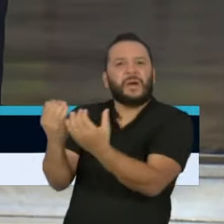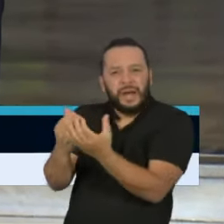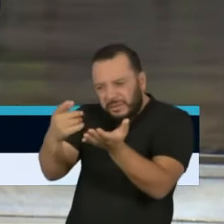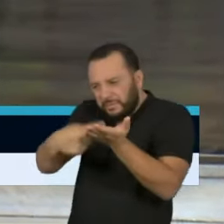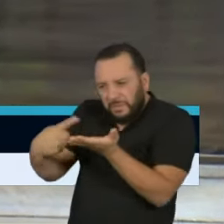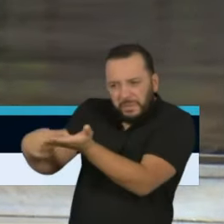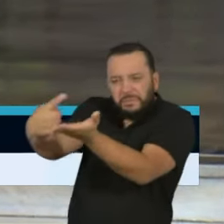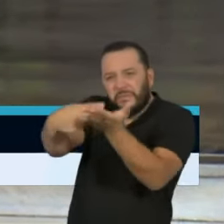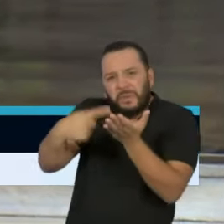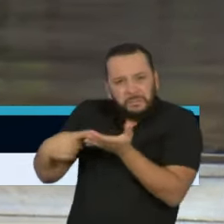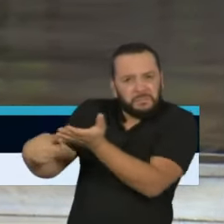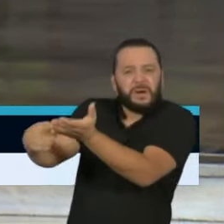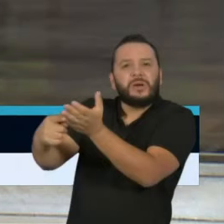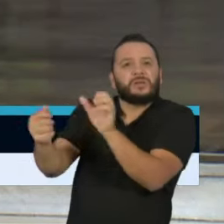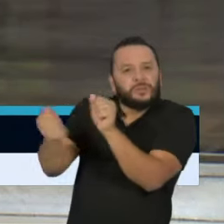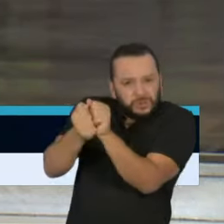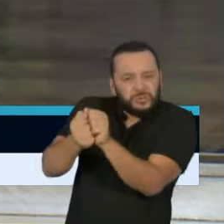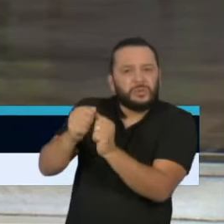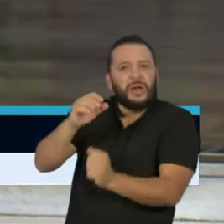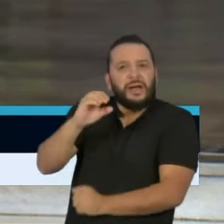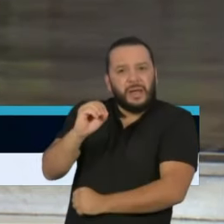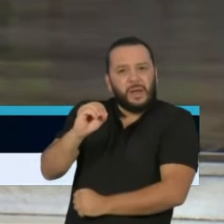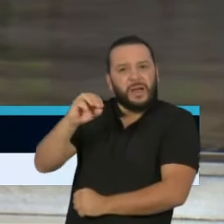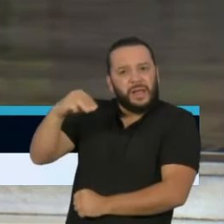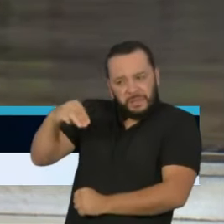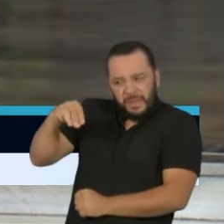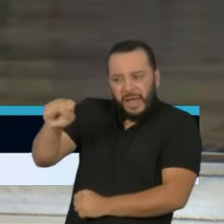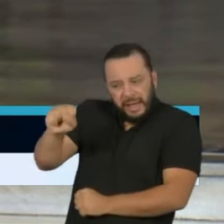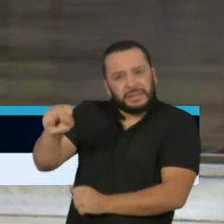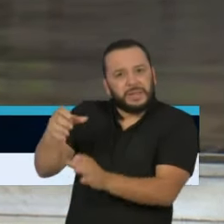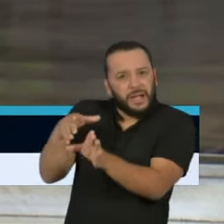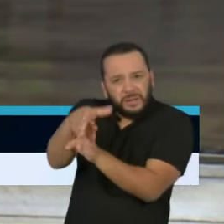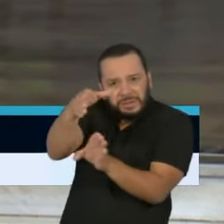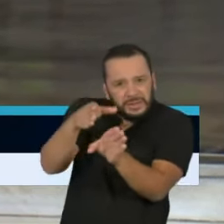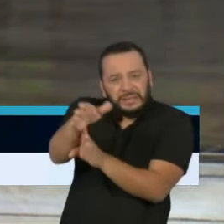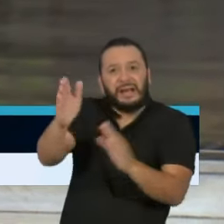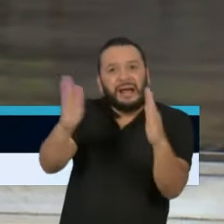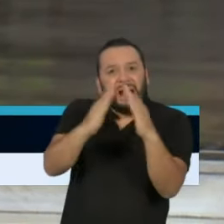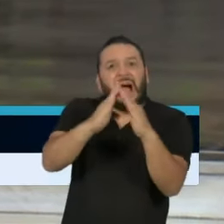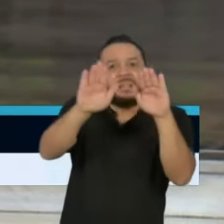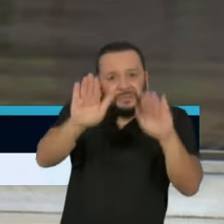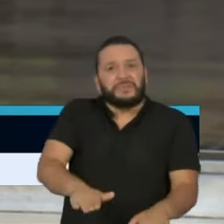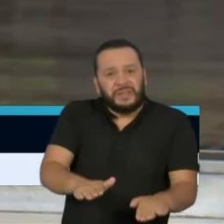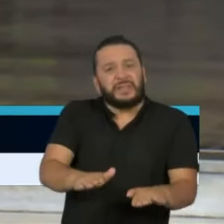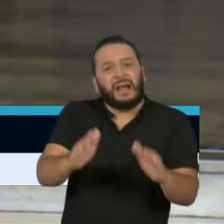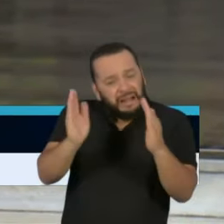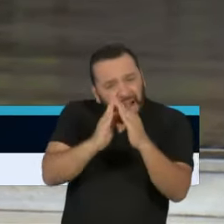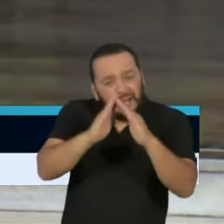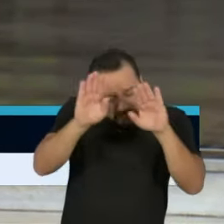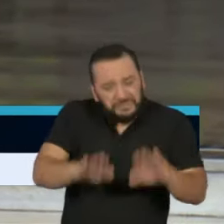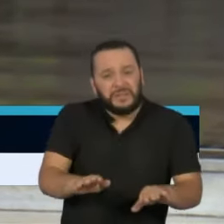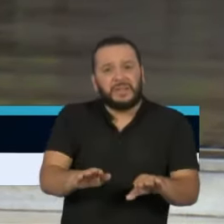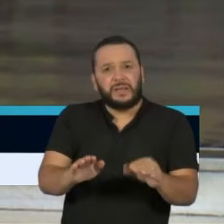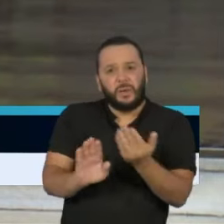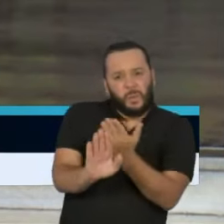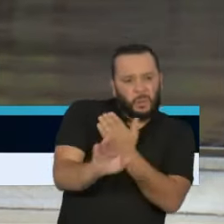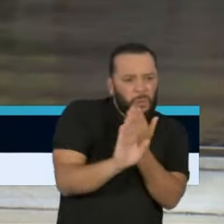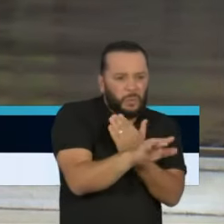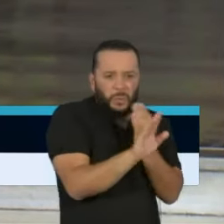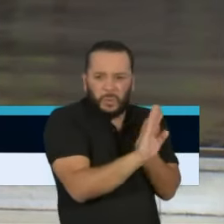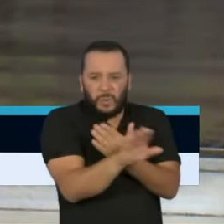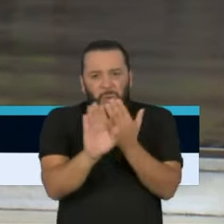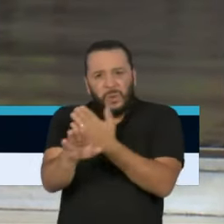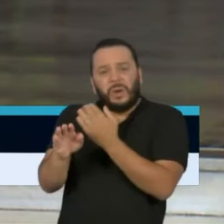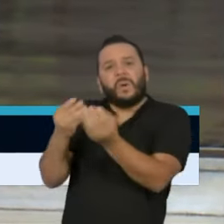da Organização Mundial de Saúde, recomendando o afastamento social, o isolamento e as medidas em que cada um desses